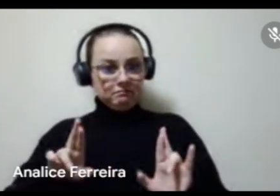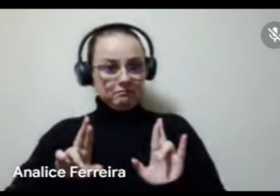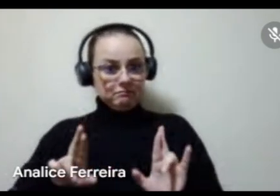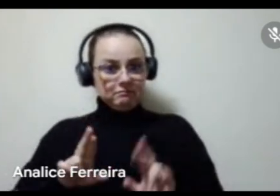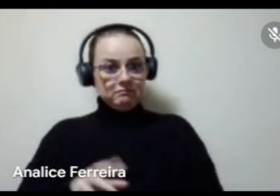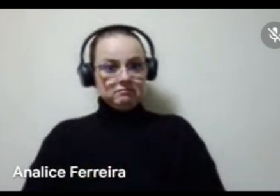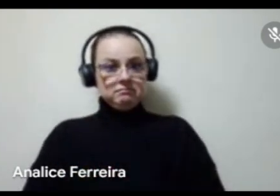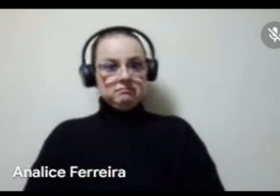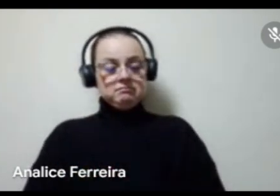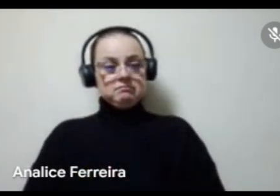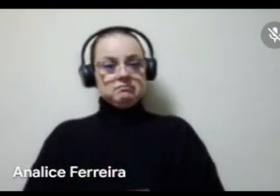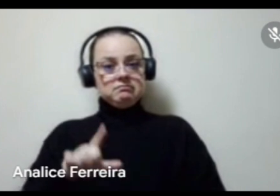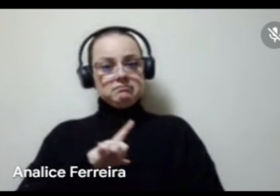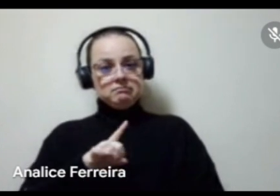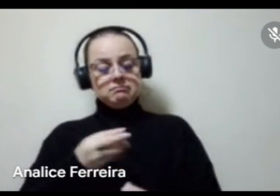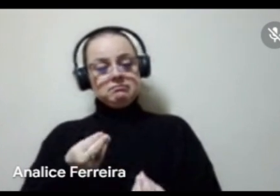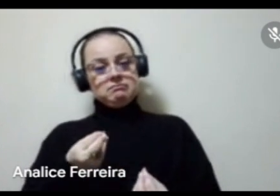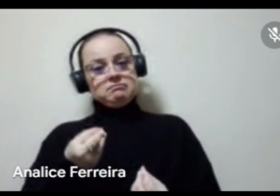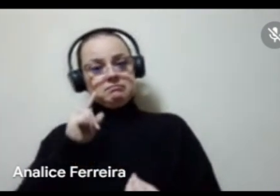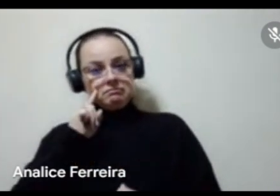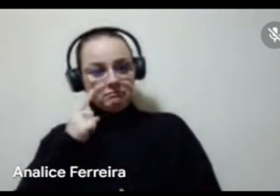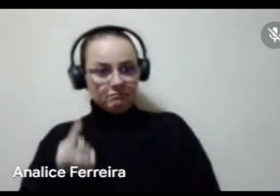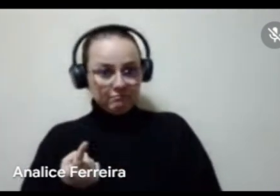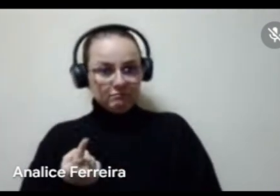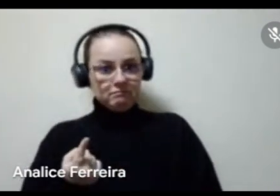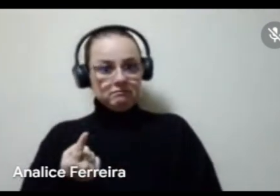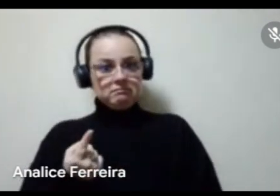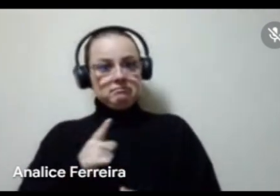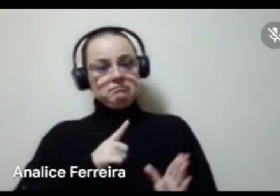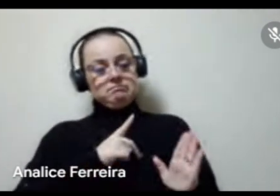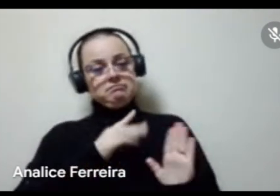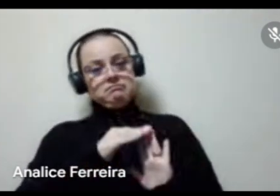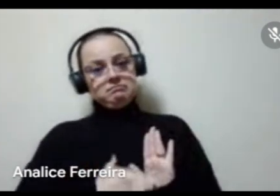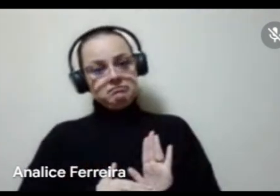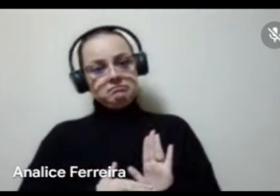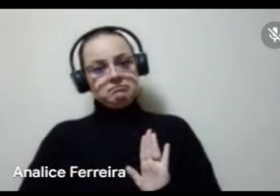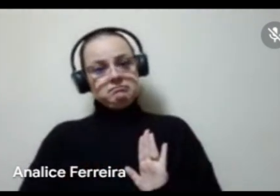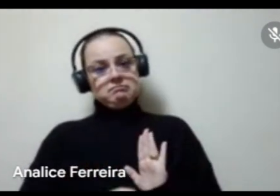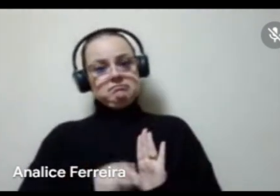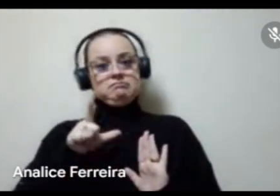saia com essas várias lições também, mas para os segmentos. Antes dessa